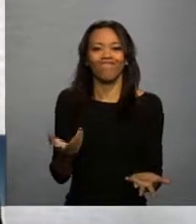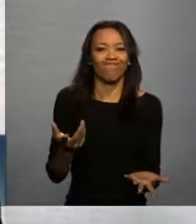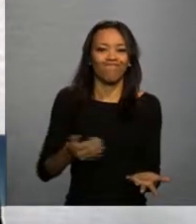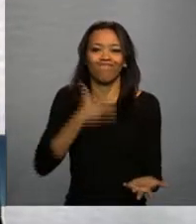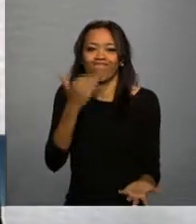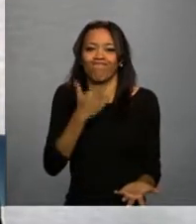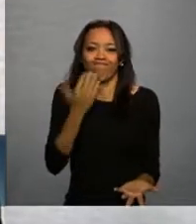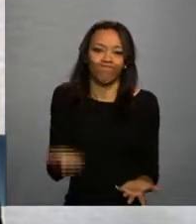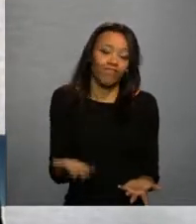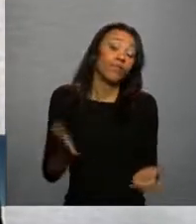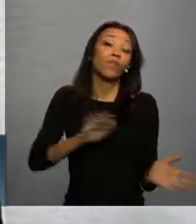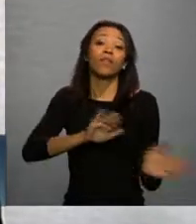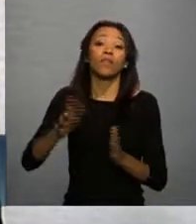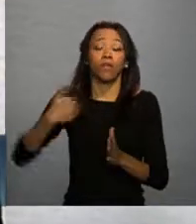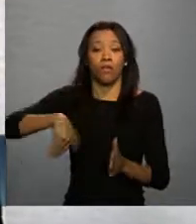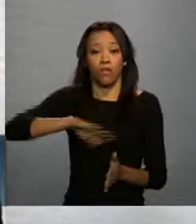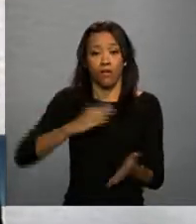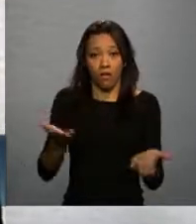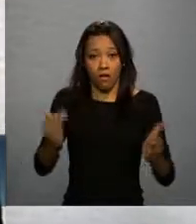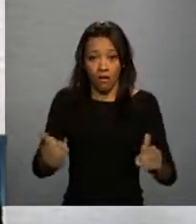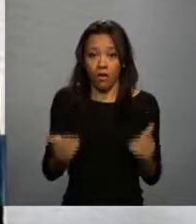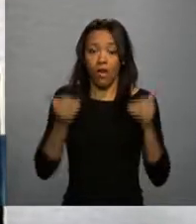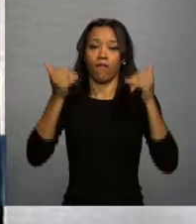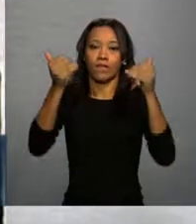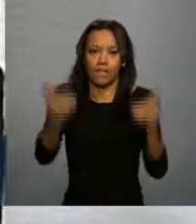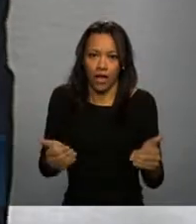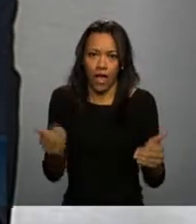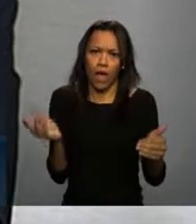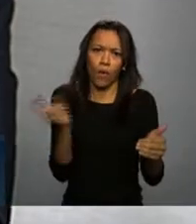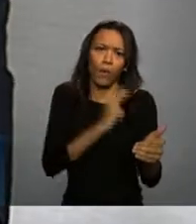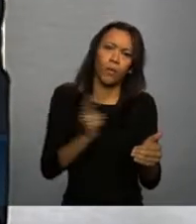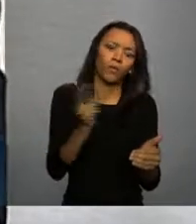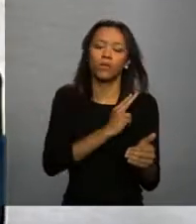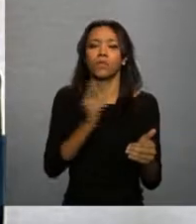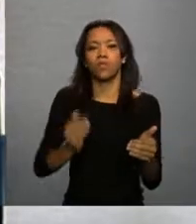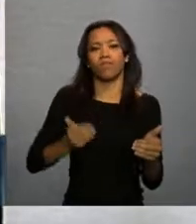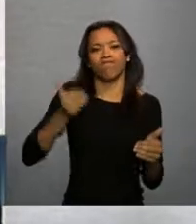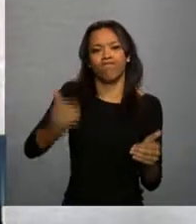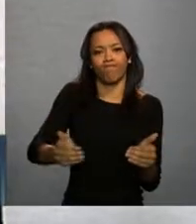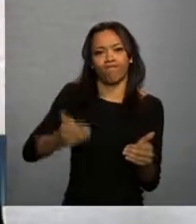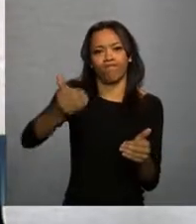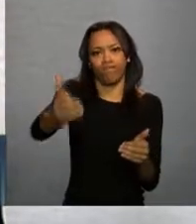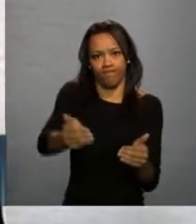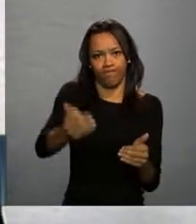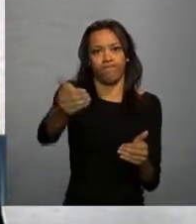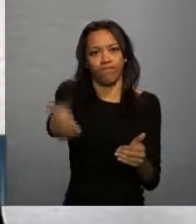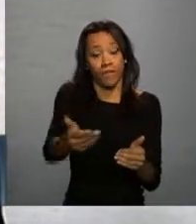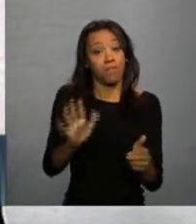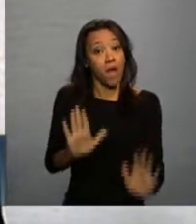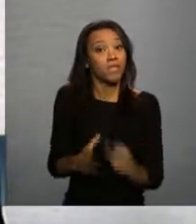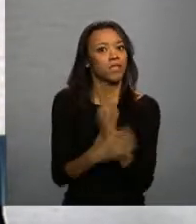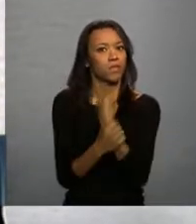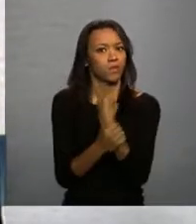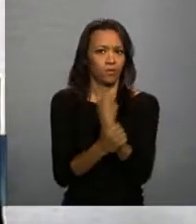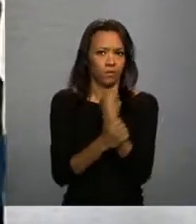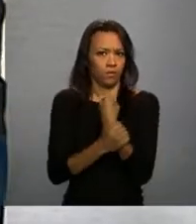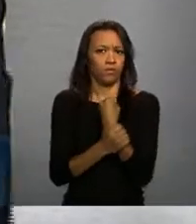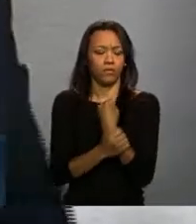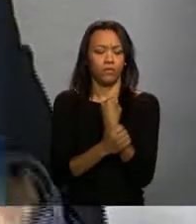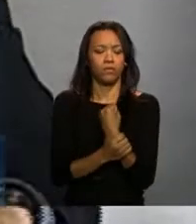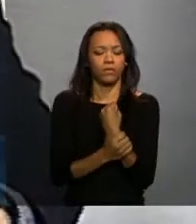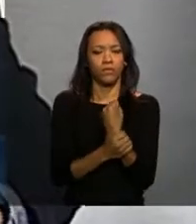grande. Então nós vamos avançar o mais rápido possível, mas ao mesmo tempo o mais seguro possível.